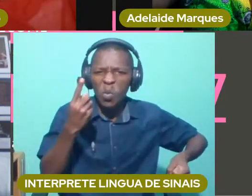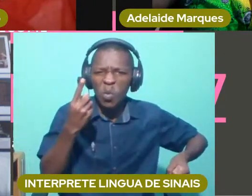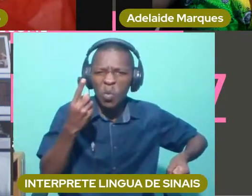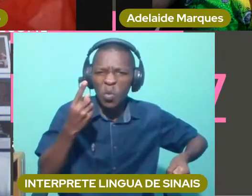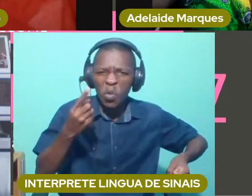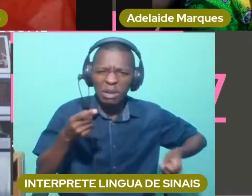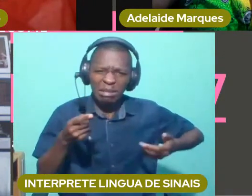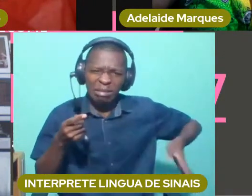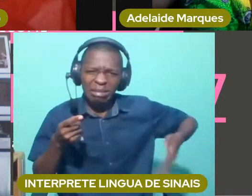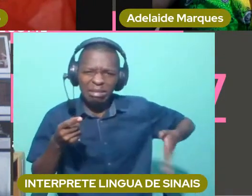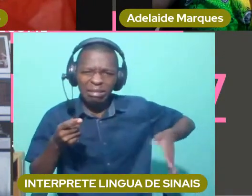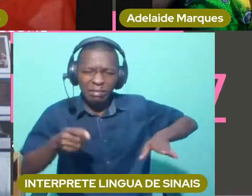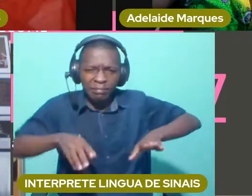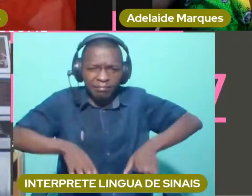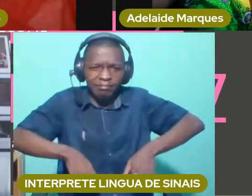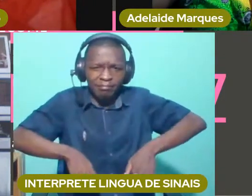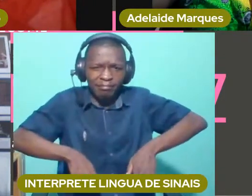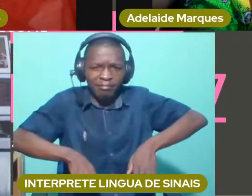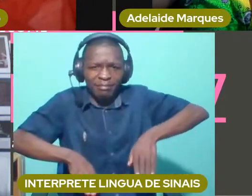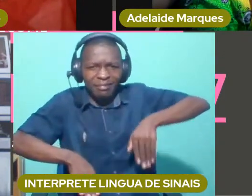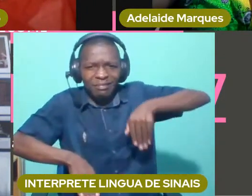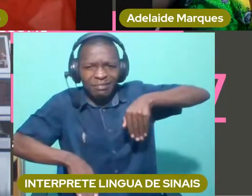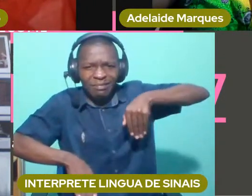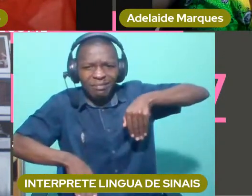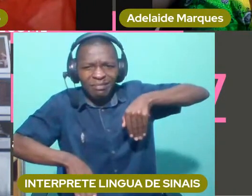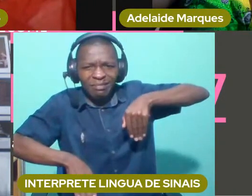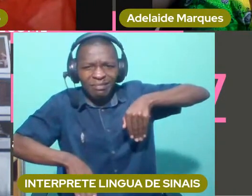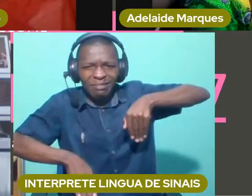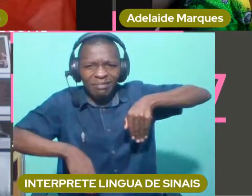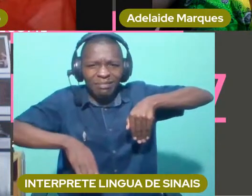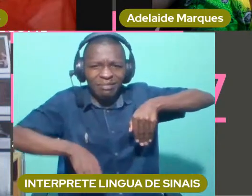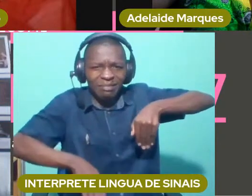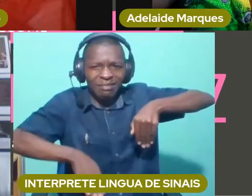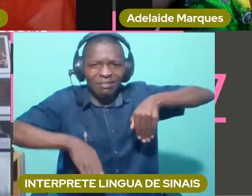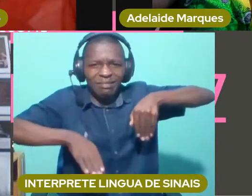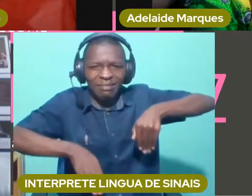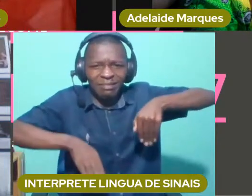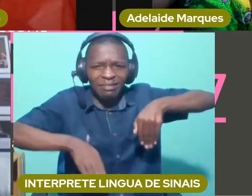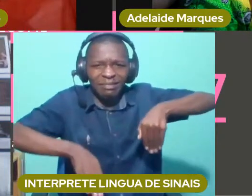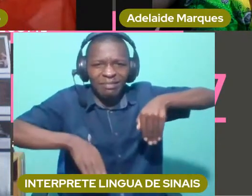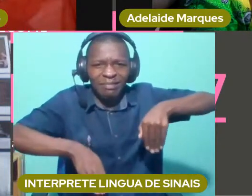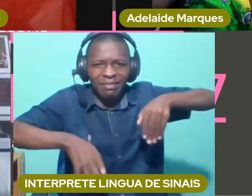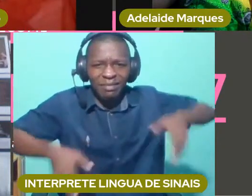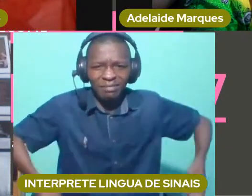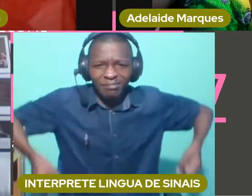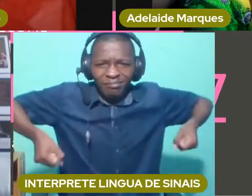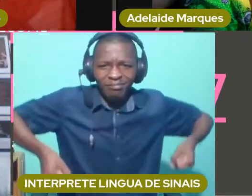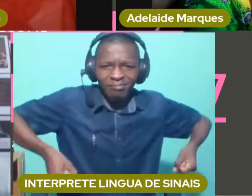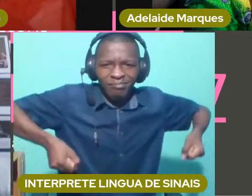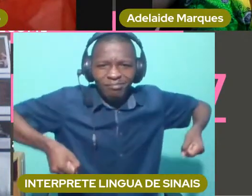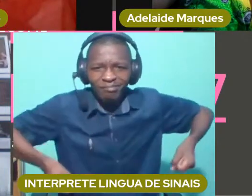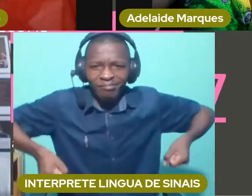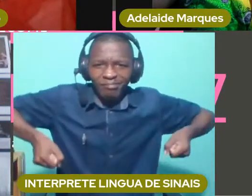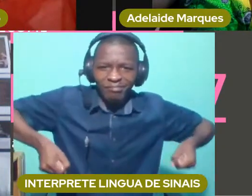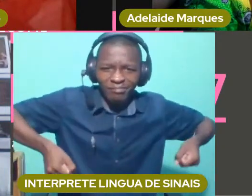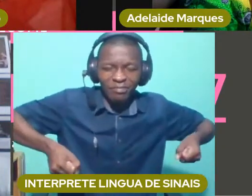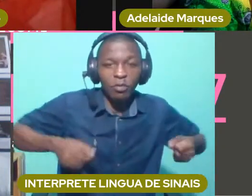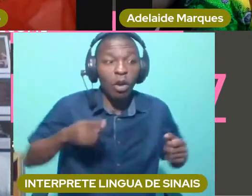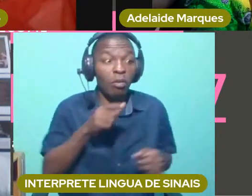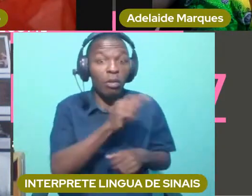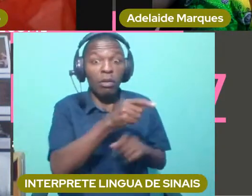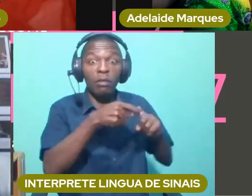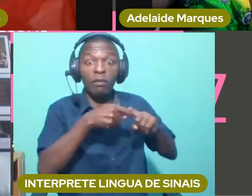mais curta, ficou mais curta em relação à outra. Brincava com os outros e era tratada em pé de igualdade na família